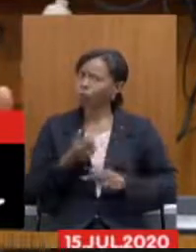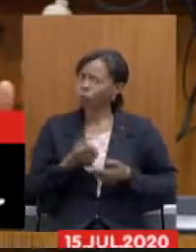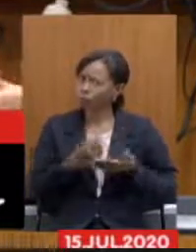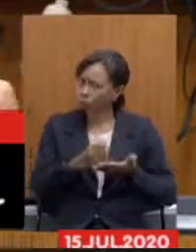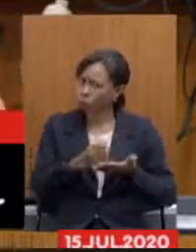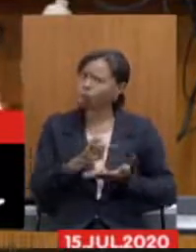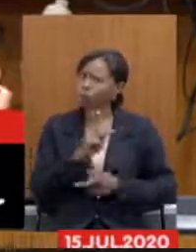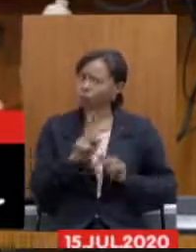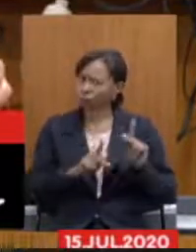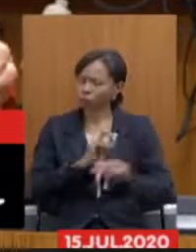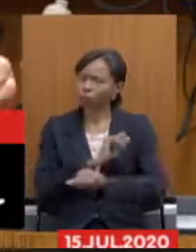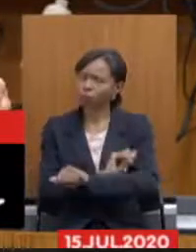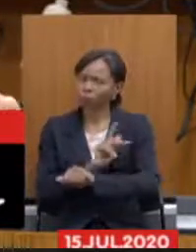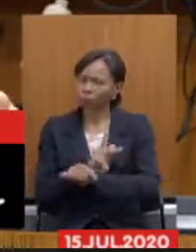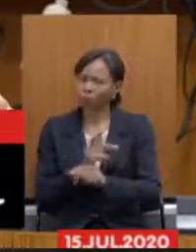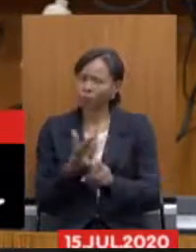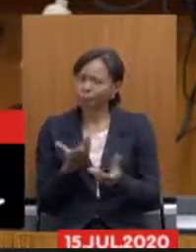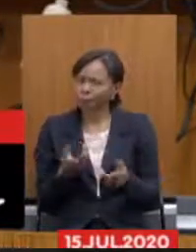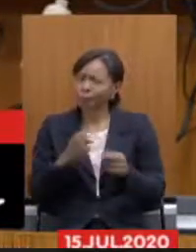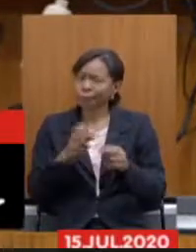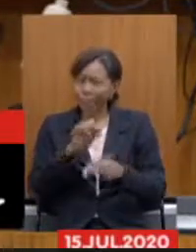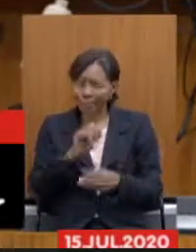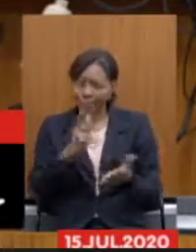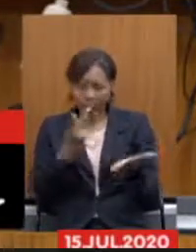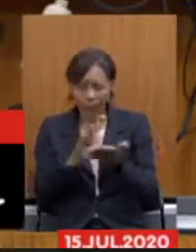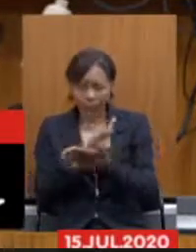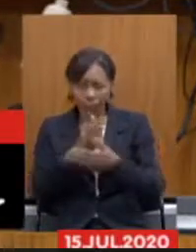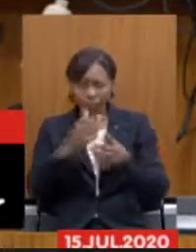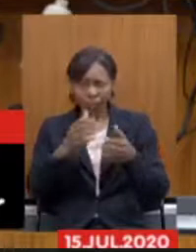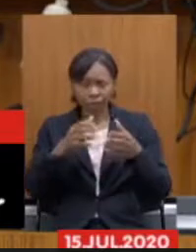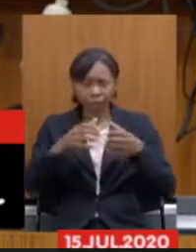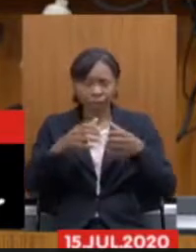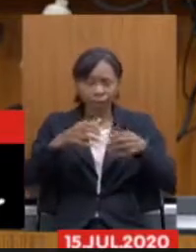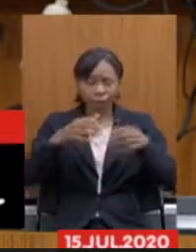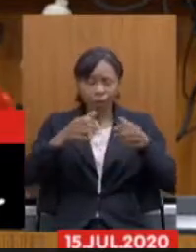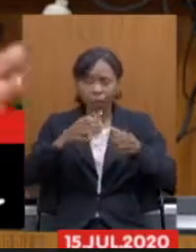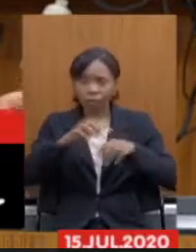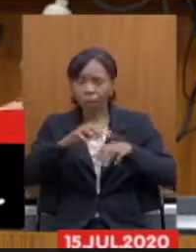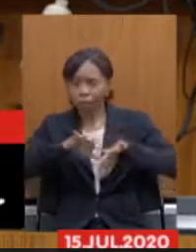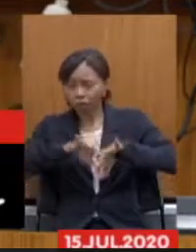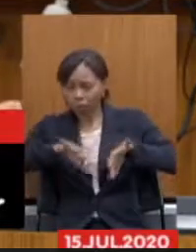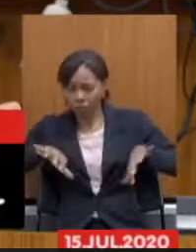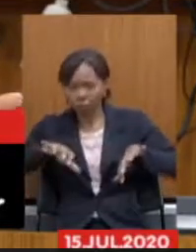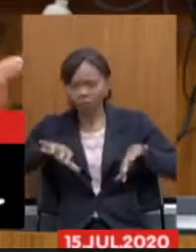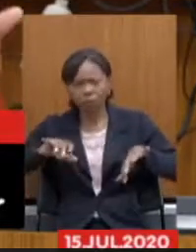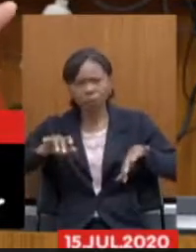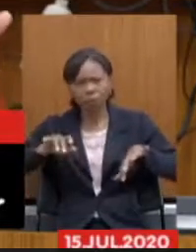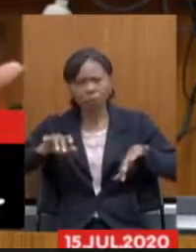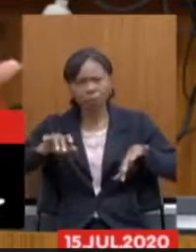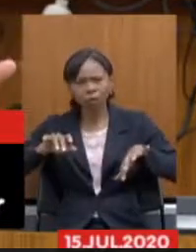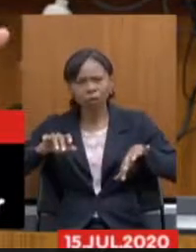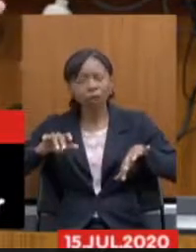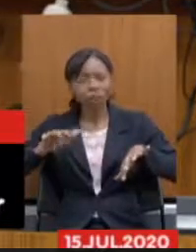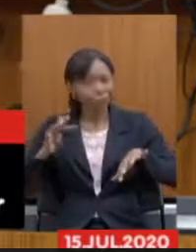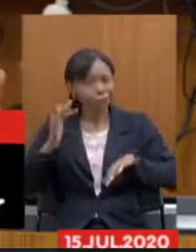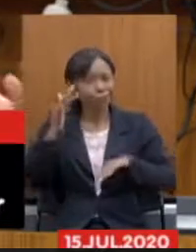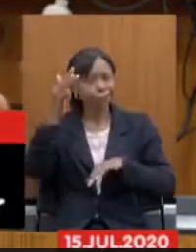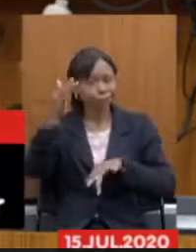portanto esse desmembramento me lembra um passo posterior que poderá ser